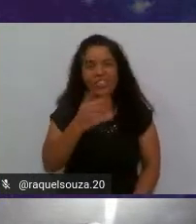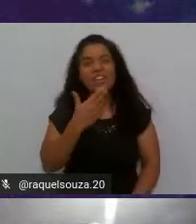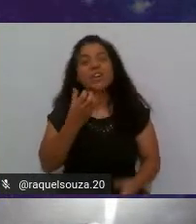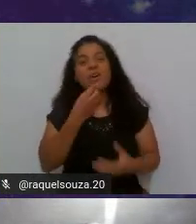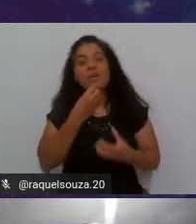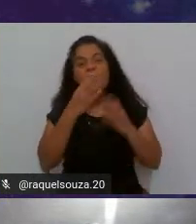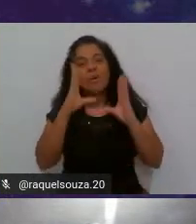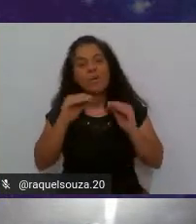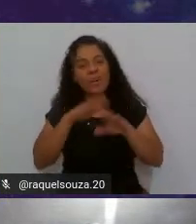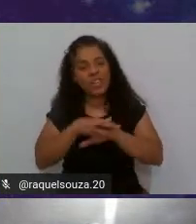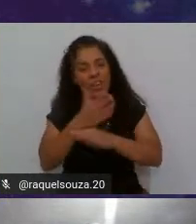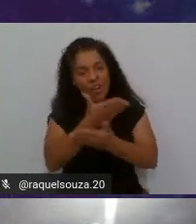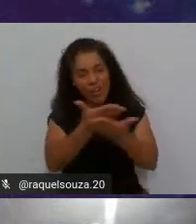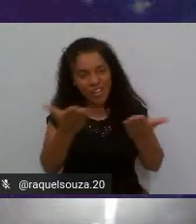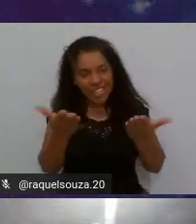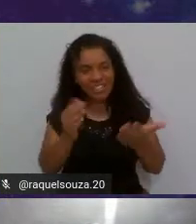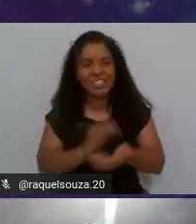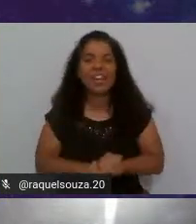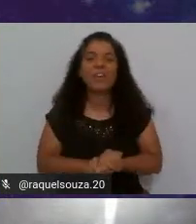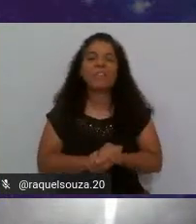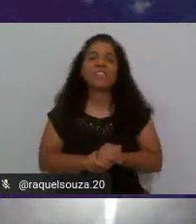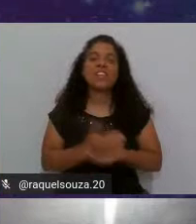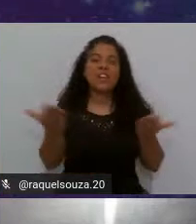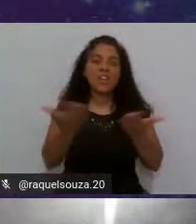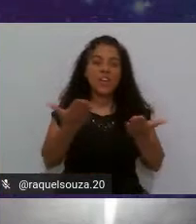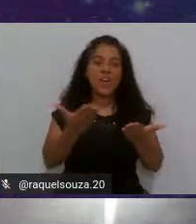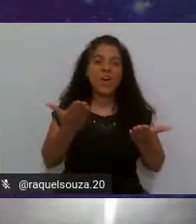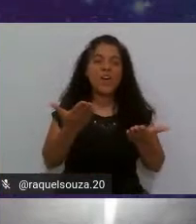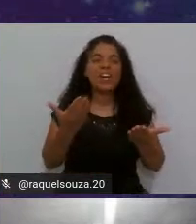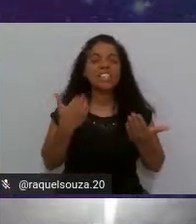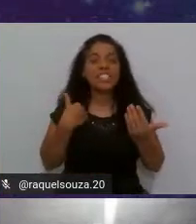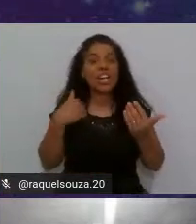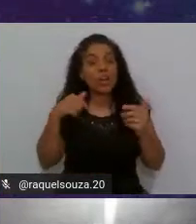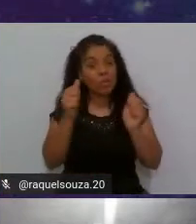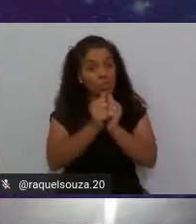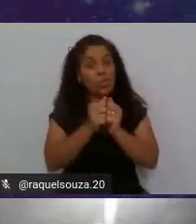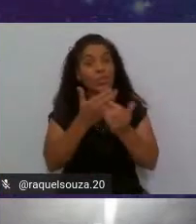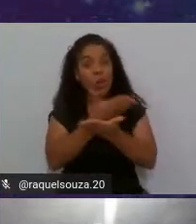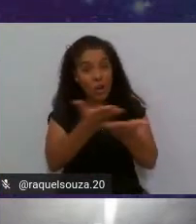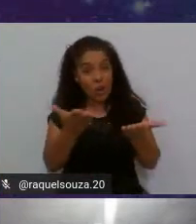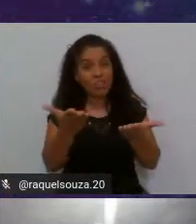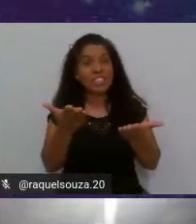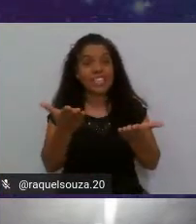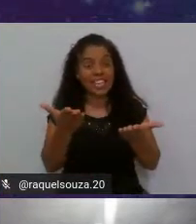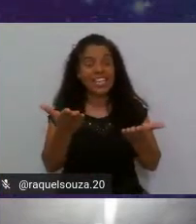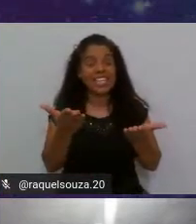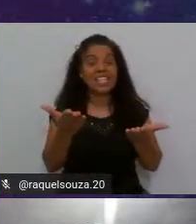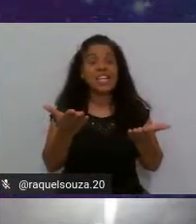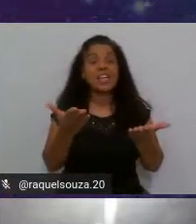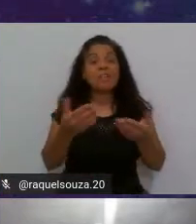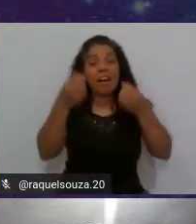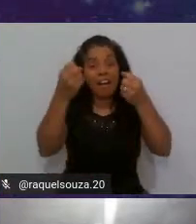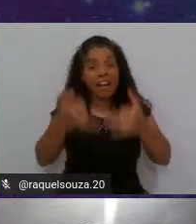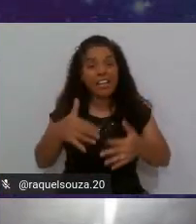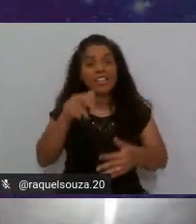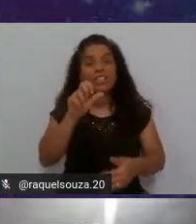pessoal hoje eu estou aqui com vocês para falar do SonarLink